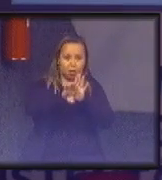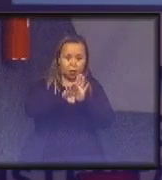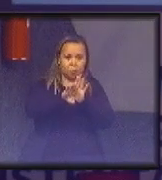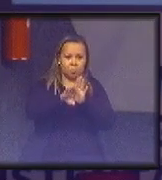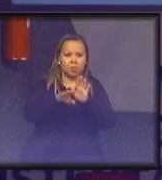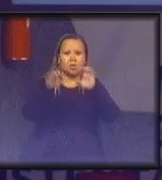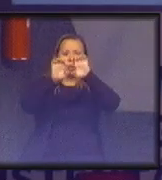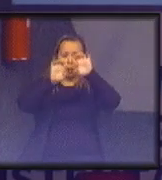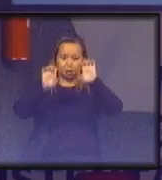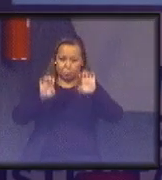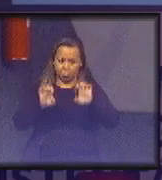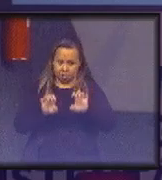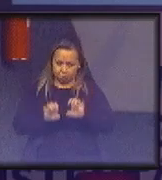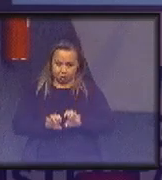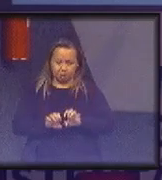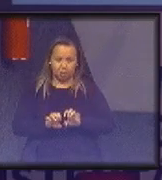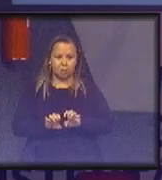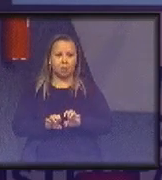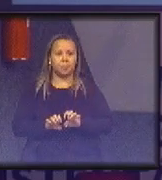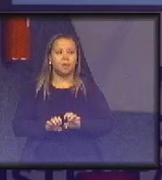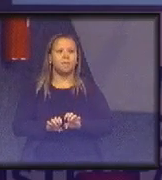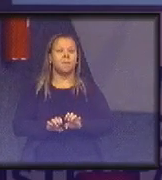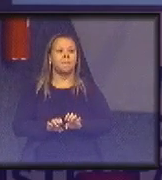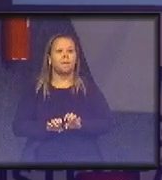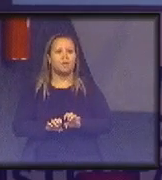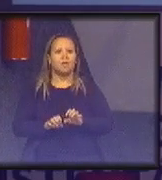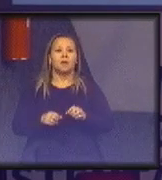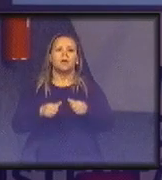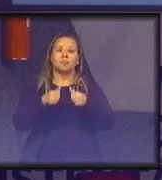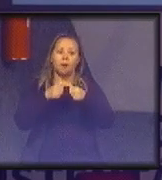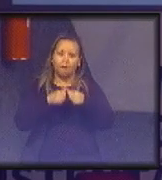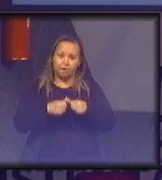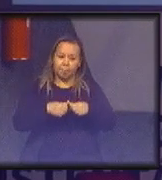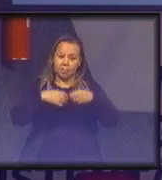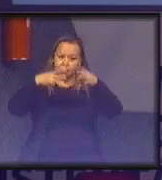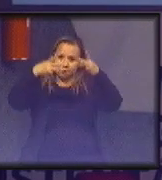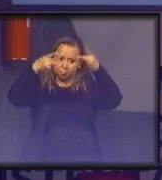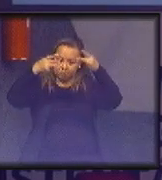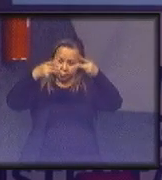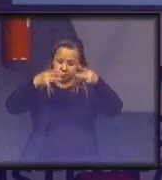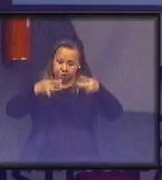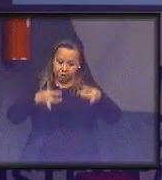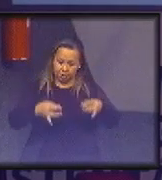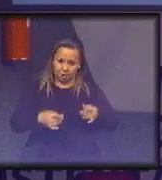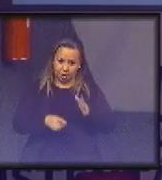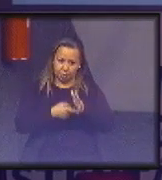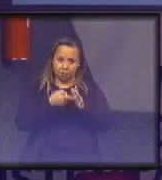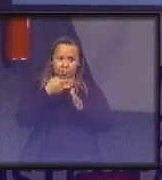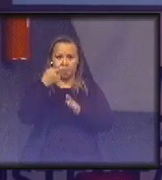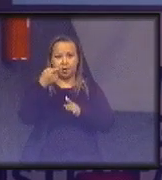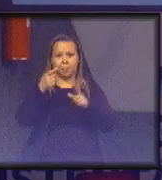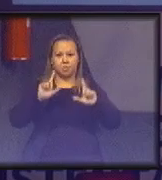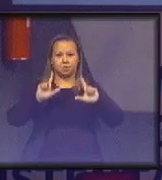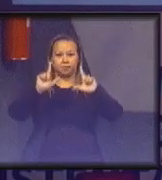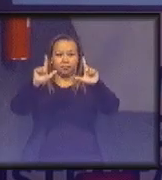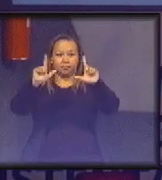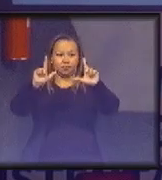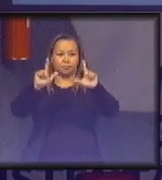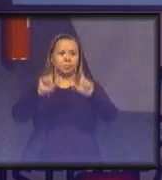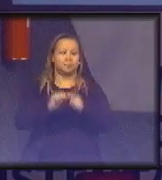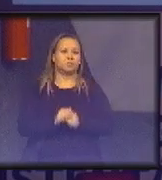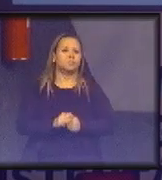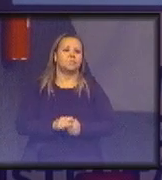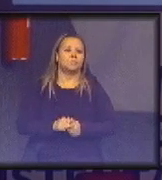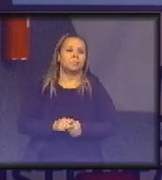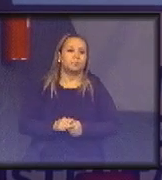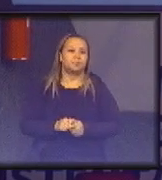no sistema, no PLS e JUD, ficam detalhados ao clicar nessa primeira imagem. Então, qualquer